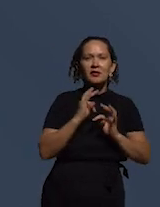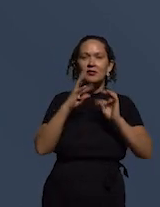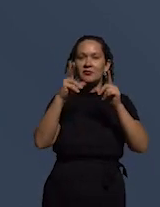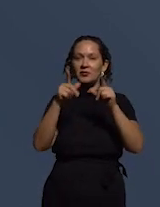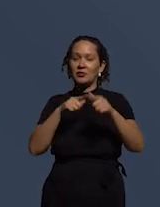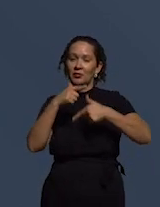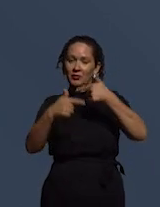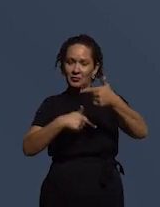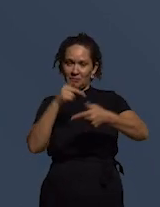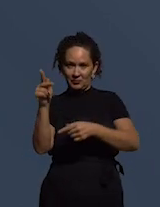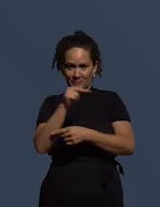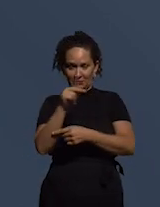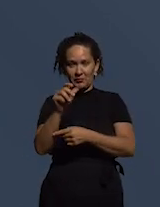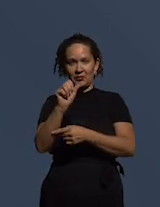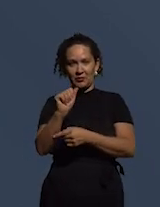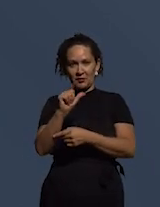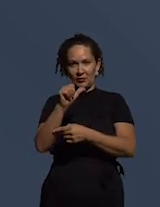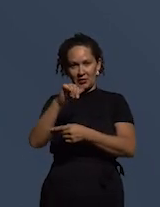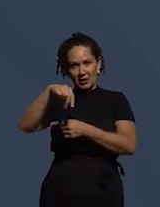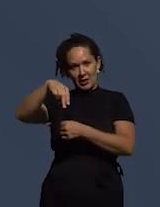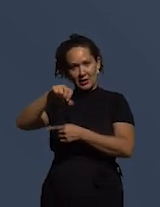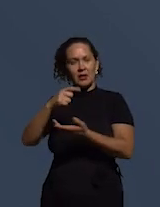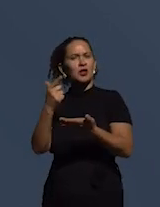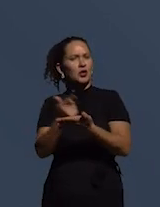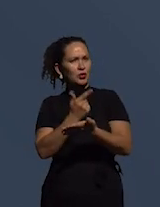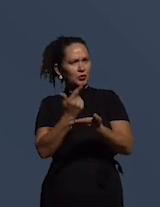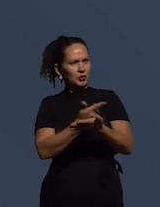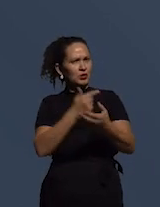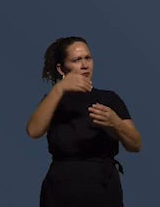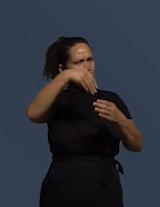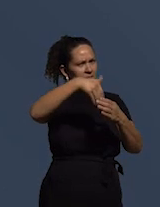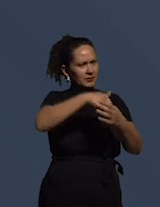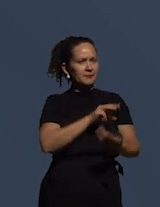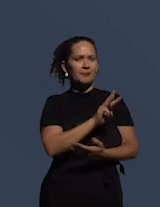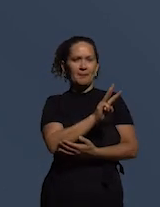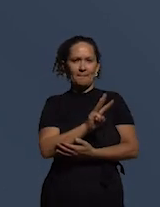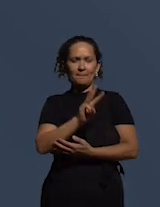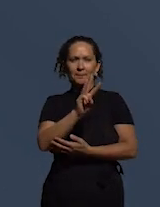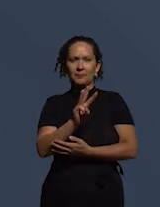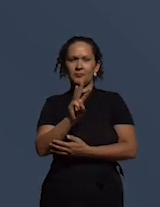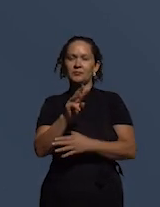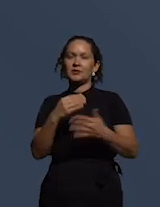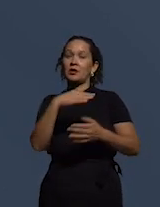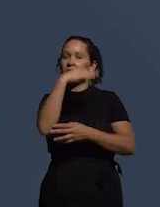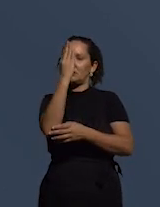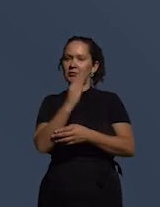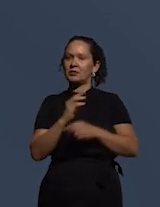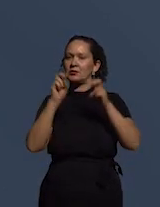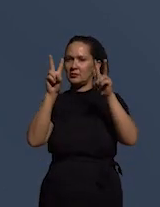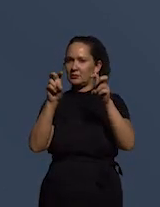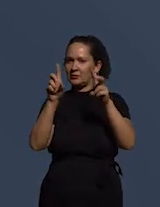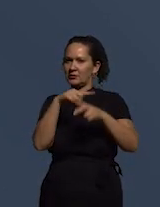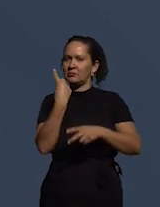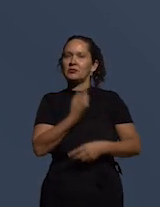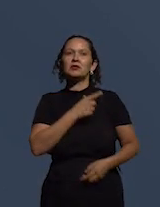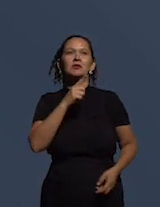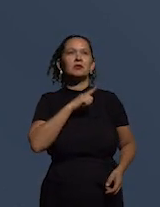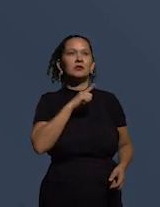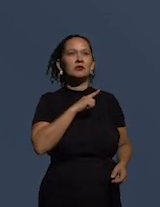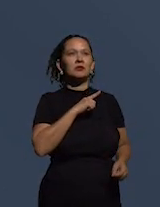todos os livros estão catalogados nesse site e aí entrando no assunto do Brasil nós temos